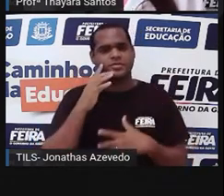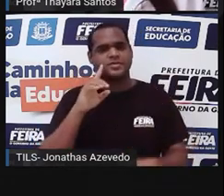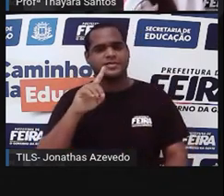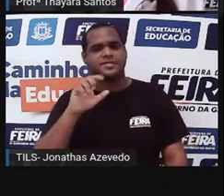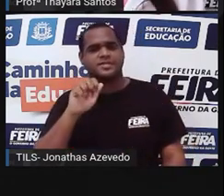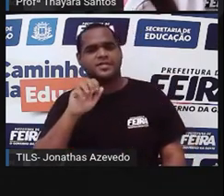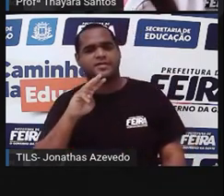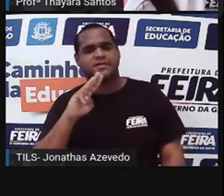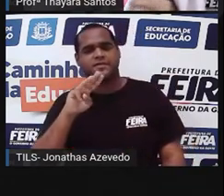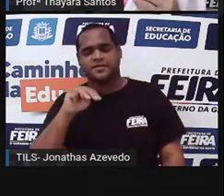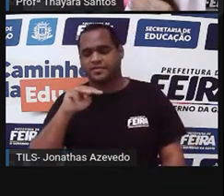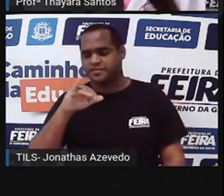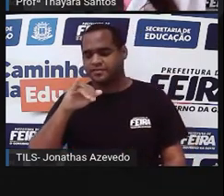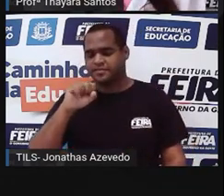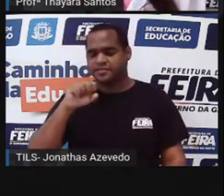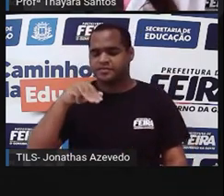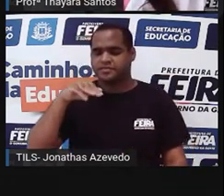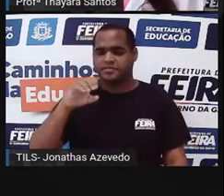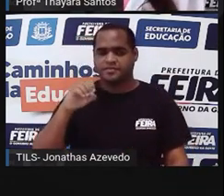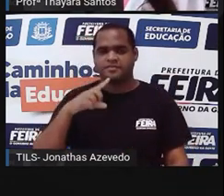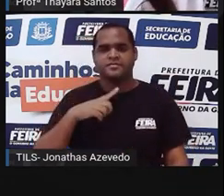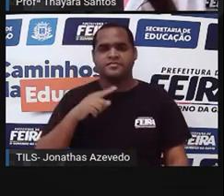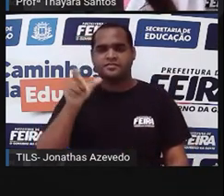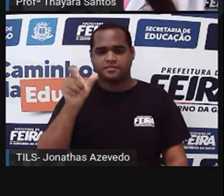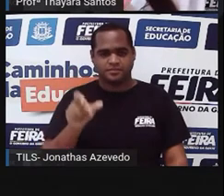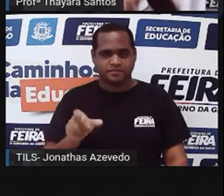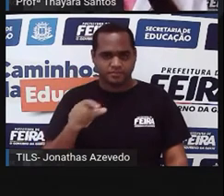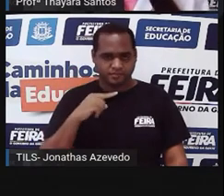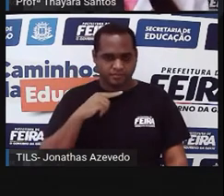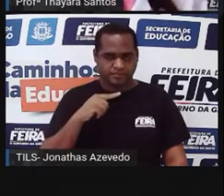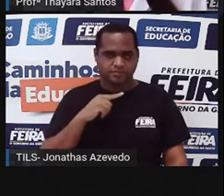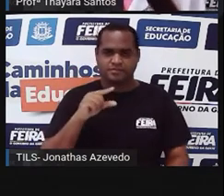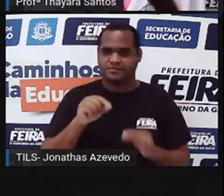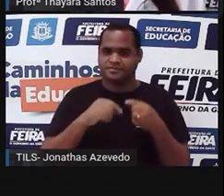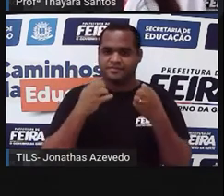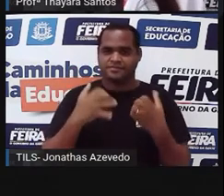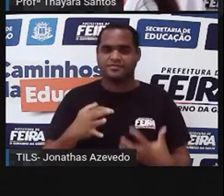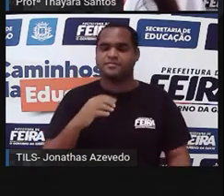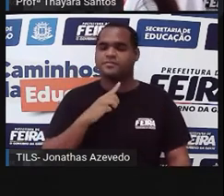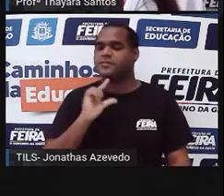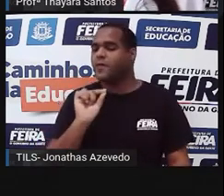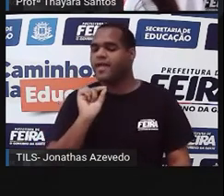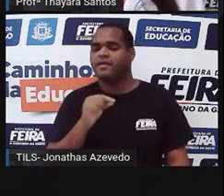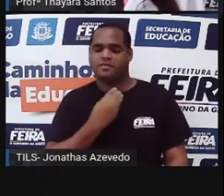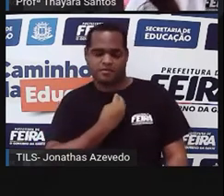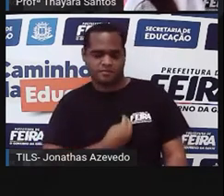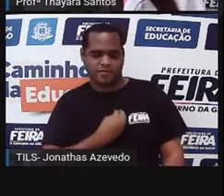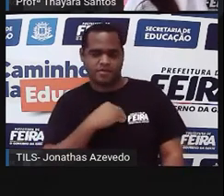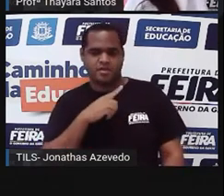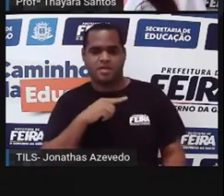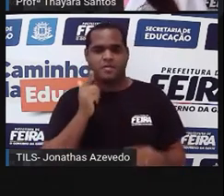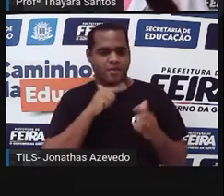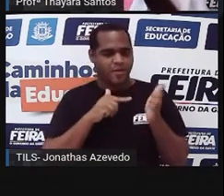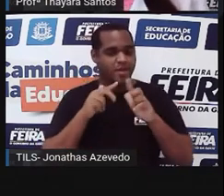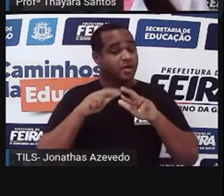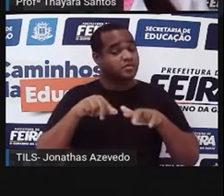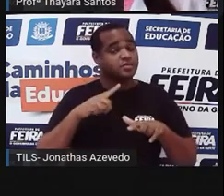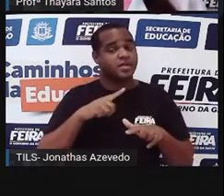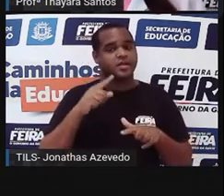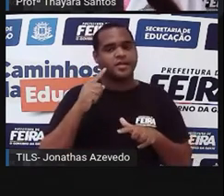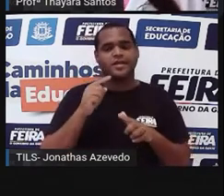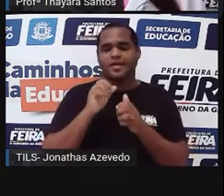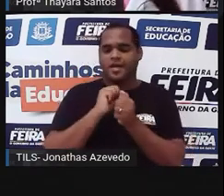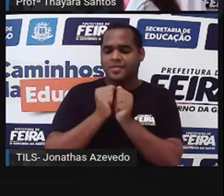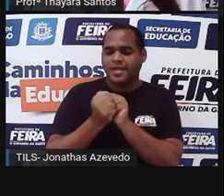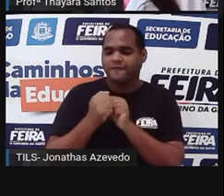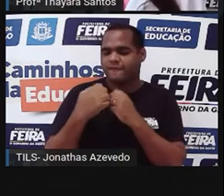ela diz que apenas o organismo que vai ser mais apto vai sobreviver no ambiente. Agora, preste atenção, o mais apto não